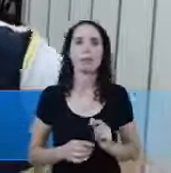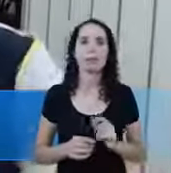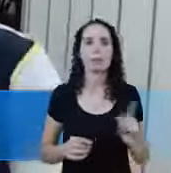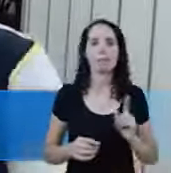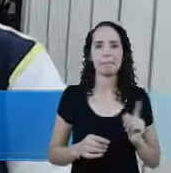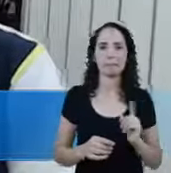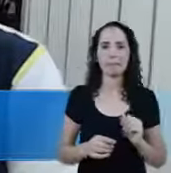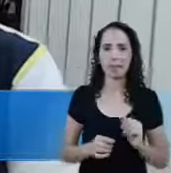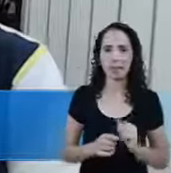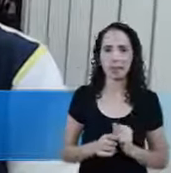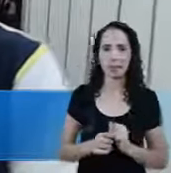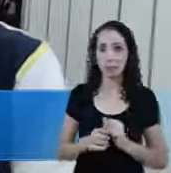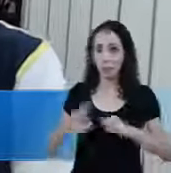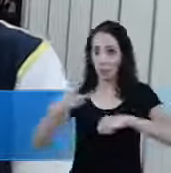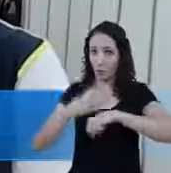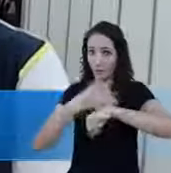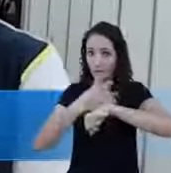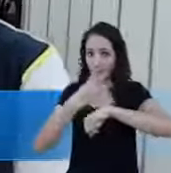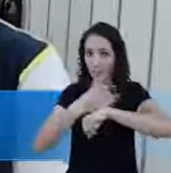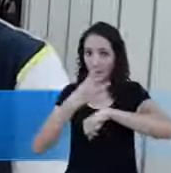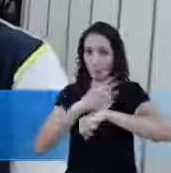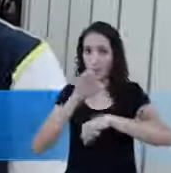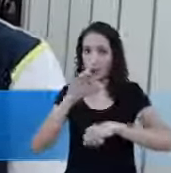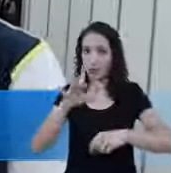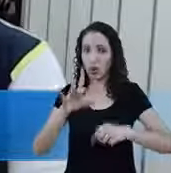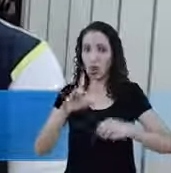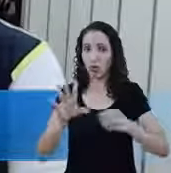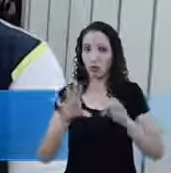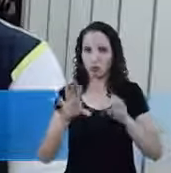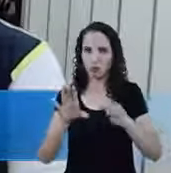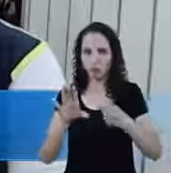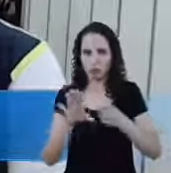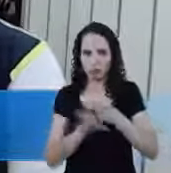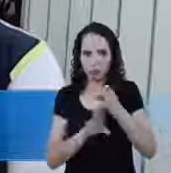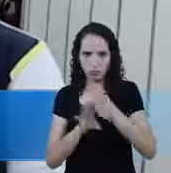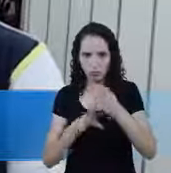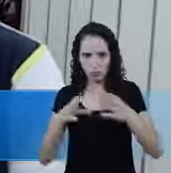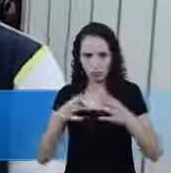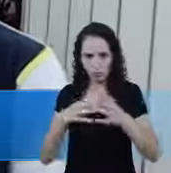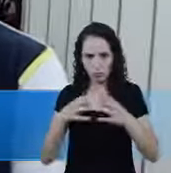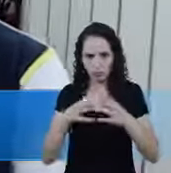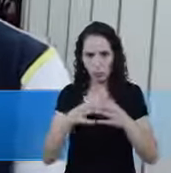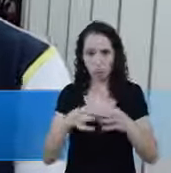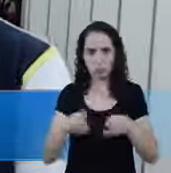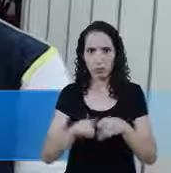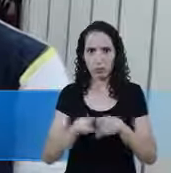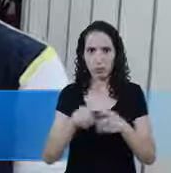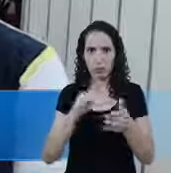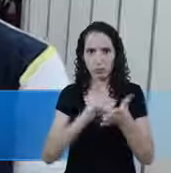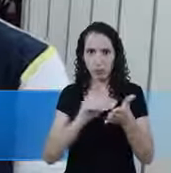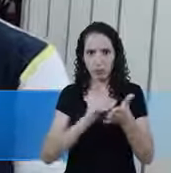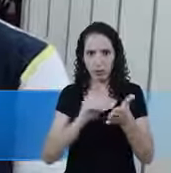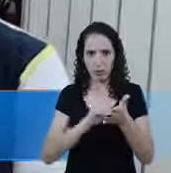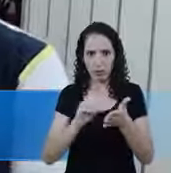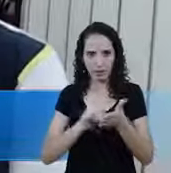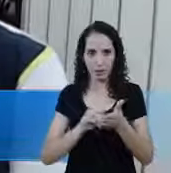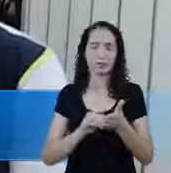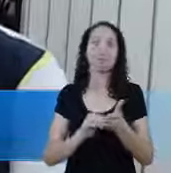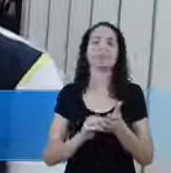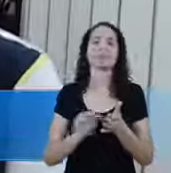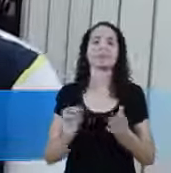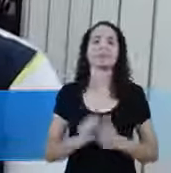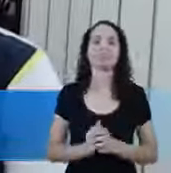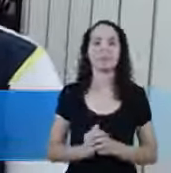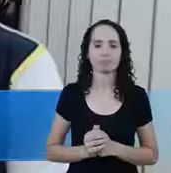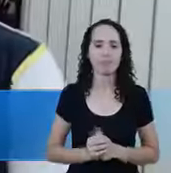Conselho Vamos conectar o WhatsApp, por favor Da secretaria aqui A gente concentra E vai disparando para eles